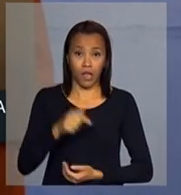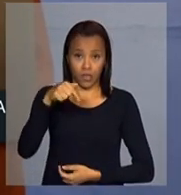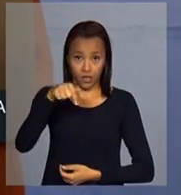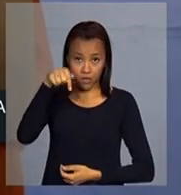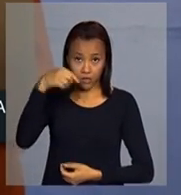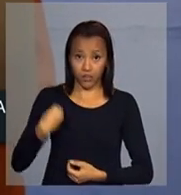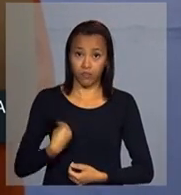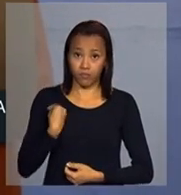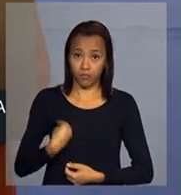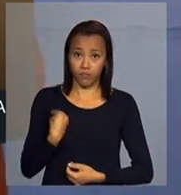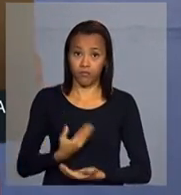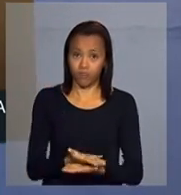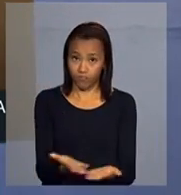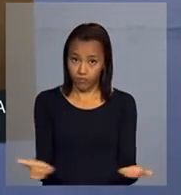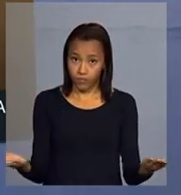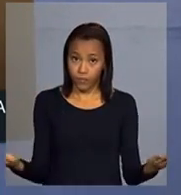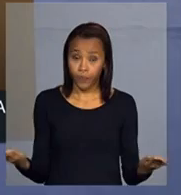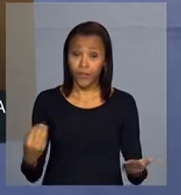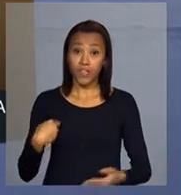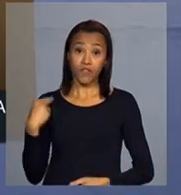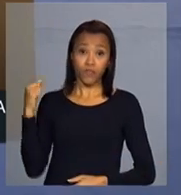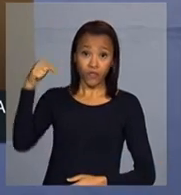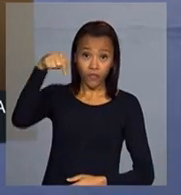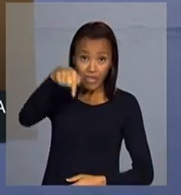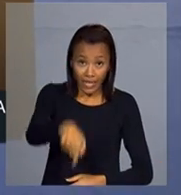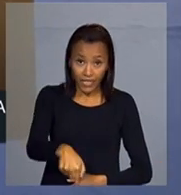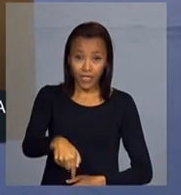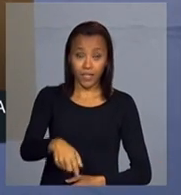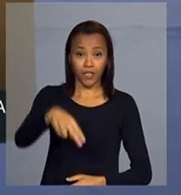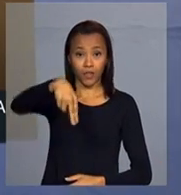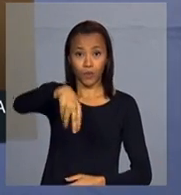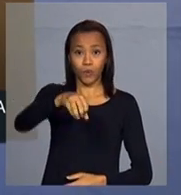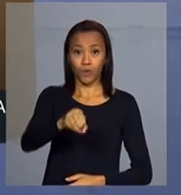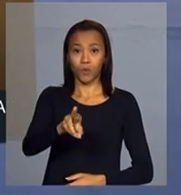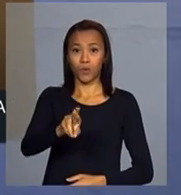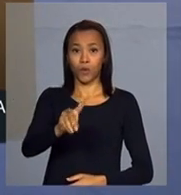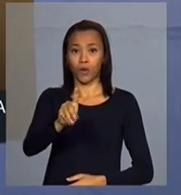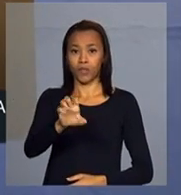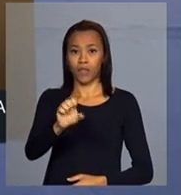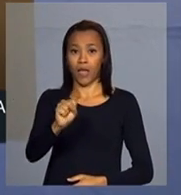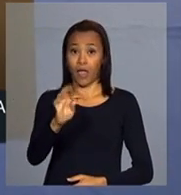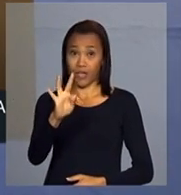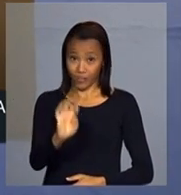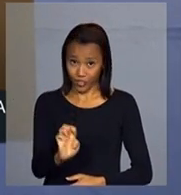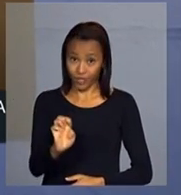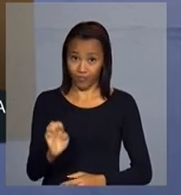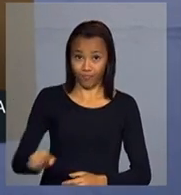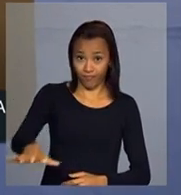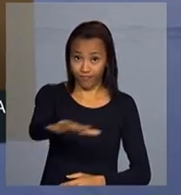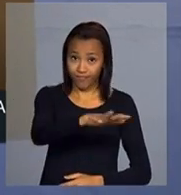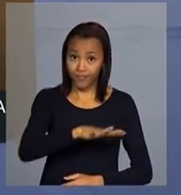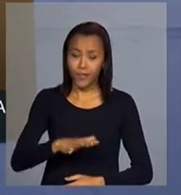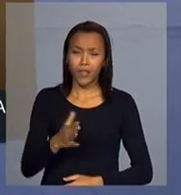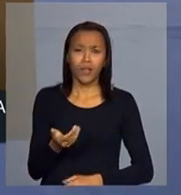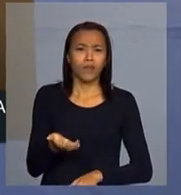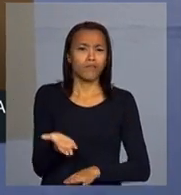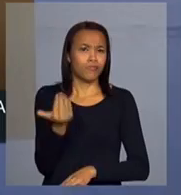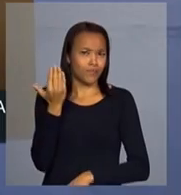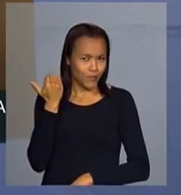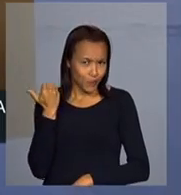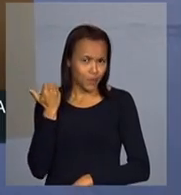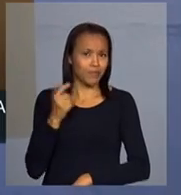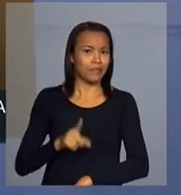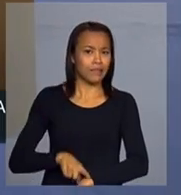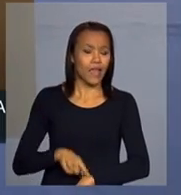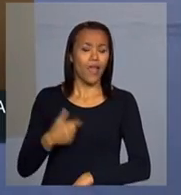presentes. Estar no Nordeste, eu posso dizer para vocês, nos últimos tempos,